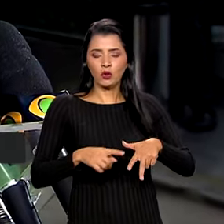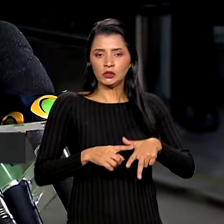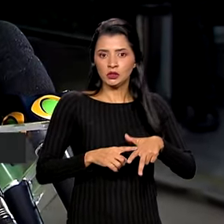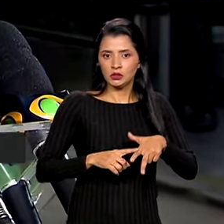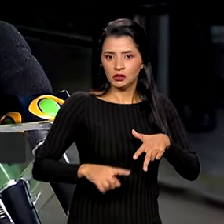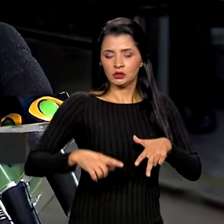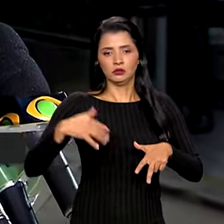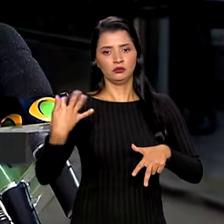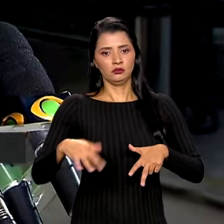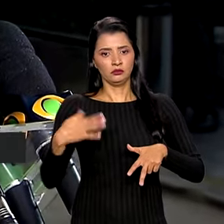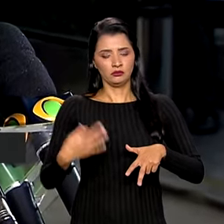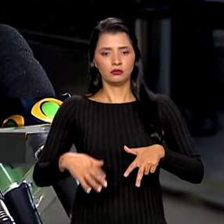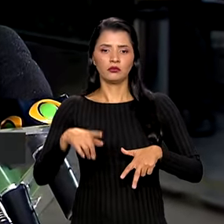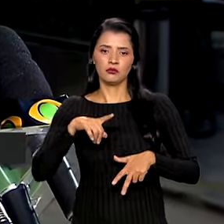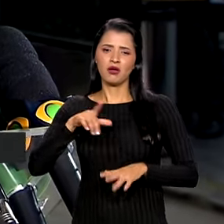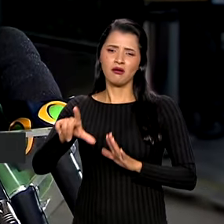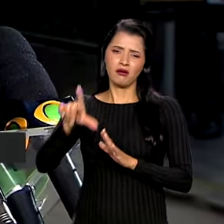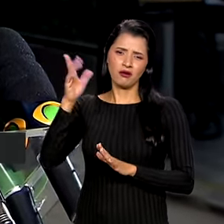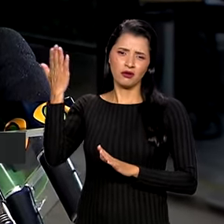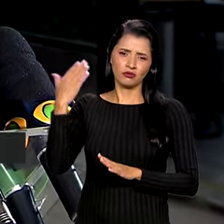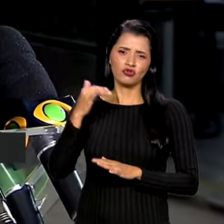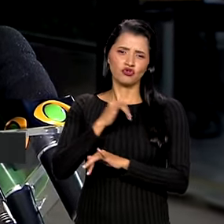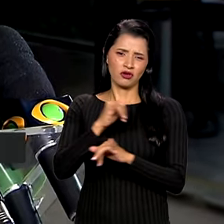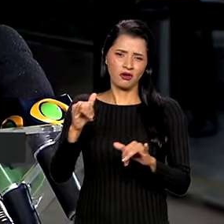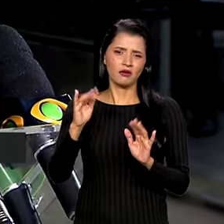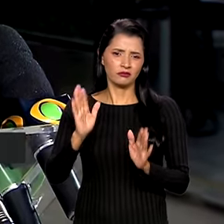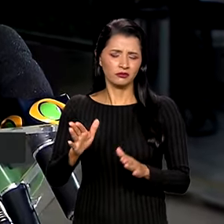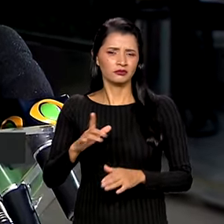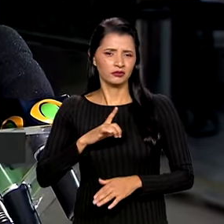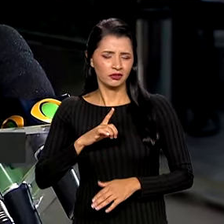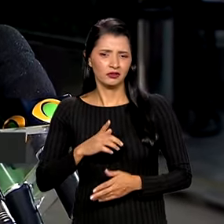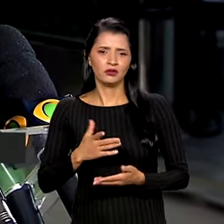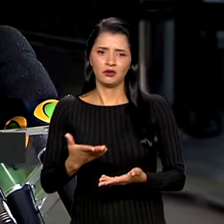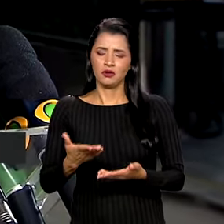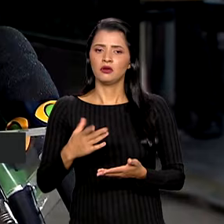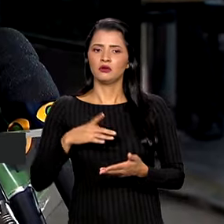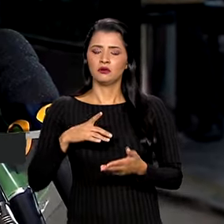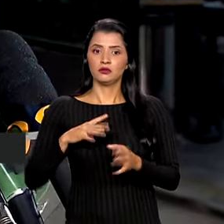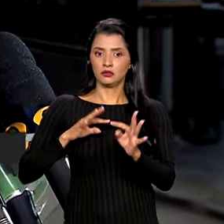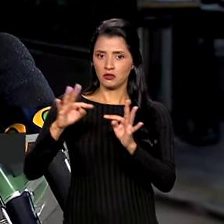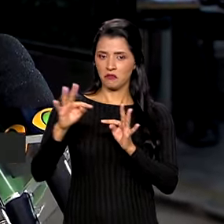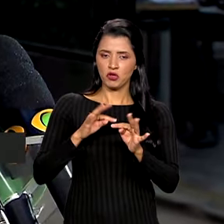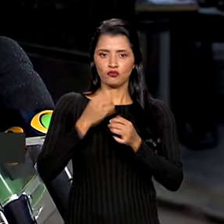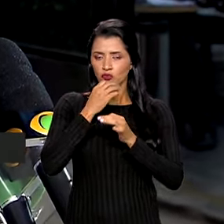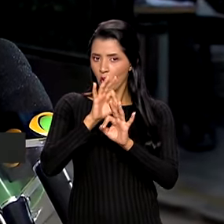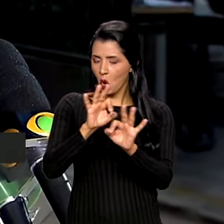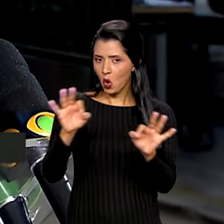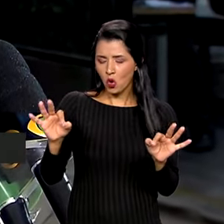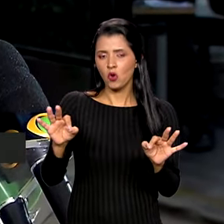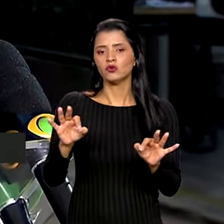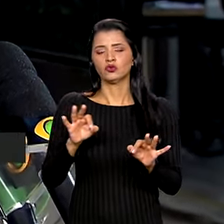dor que o presidente já revelou e o procedimento foi muito bem,